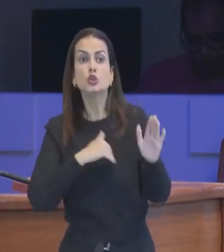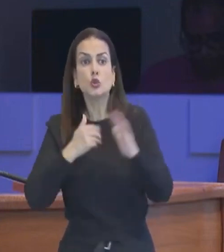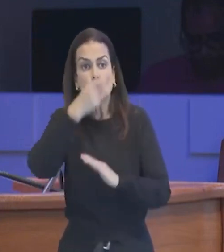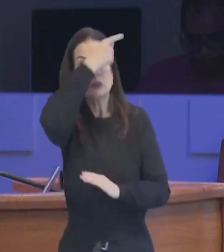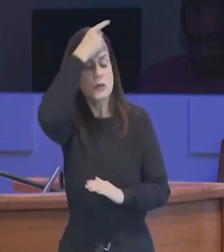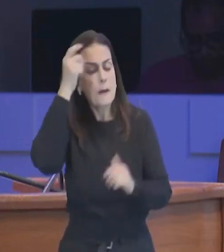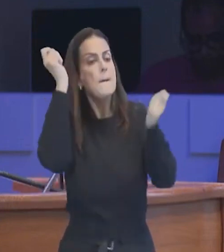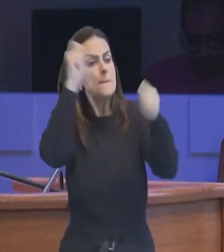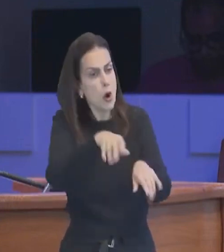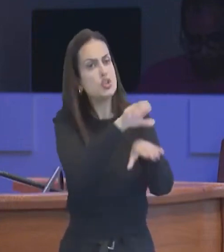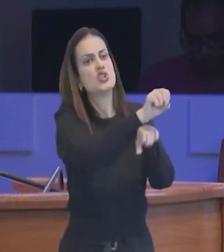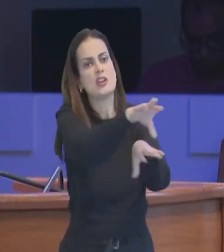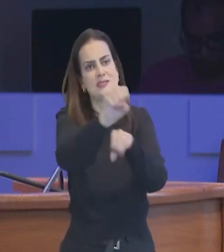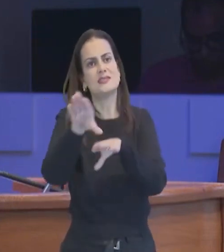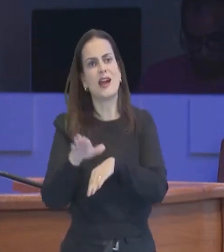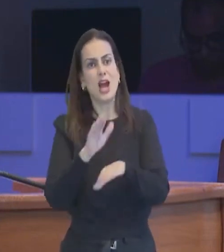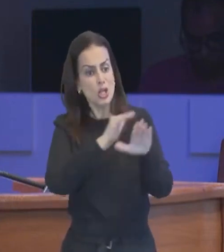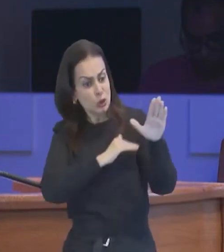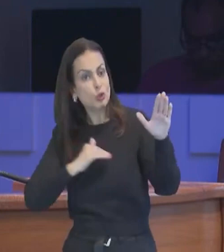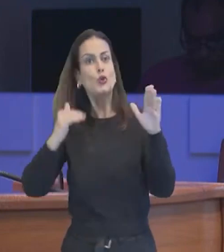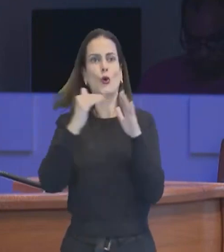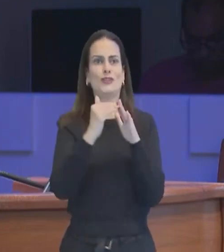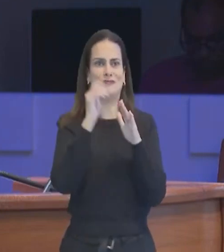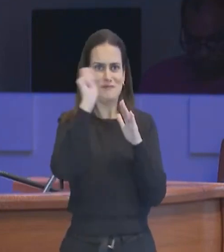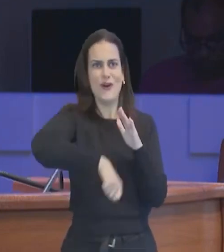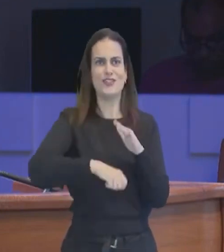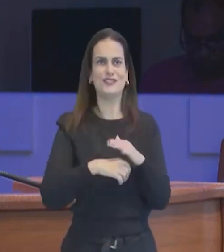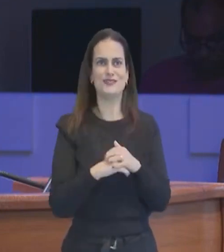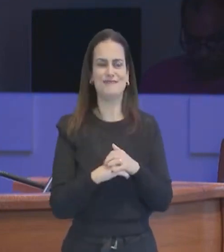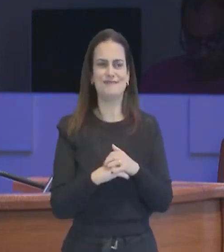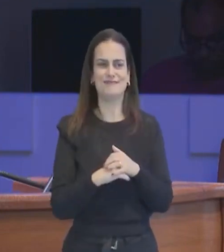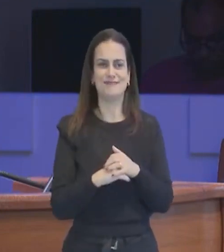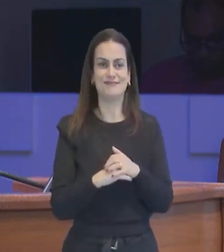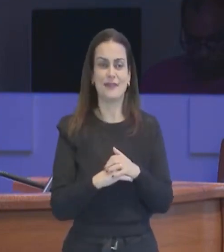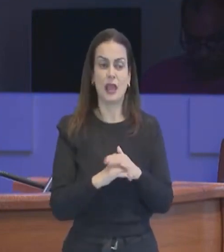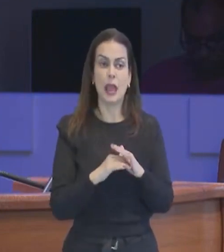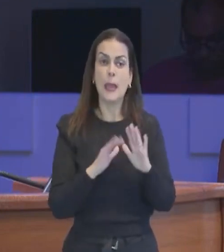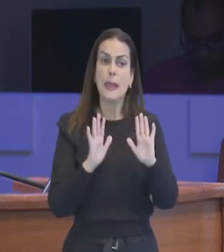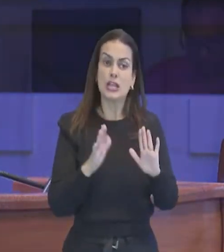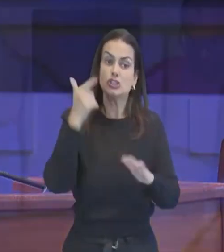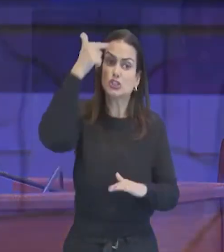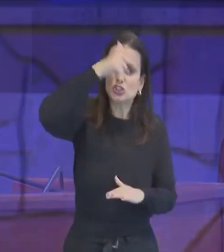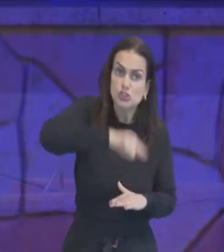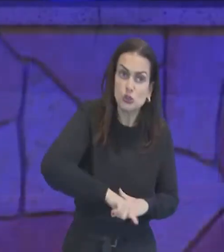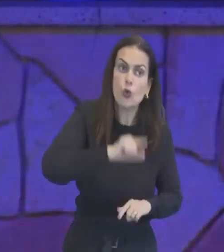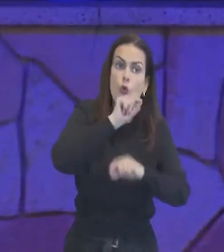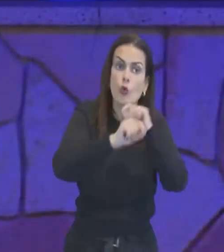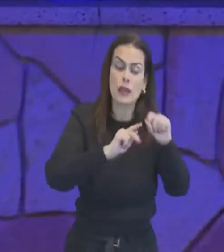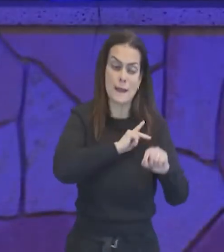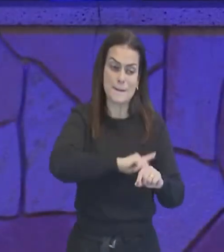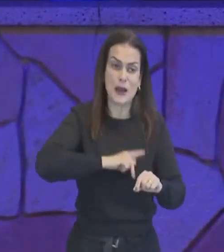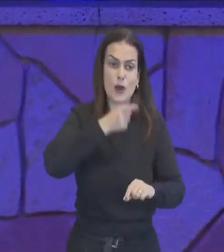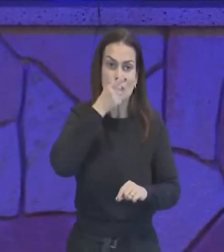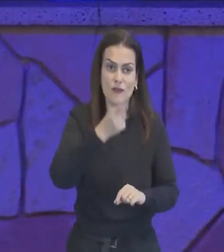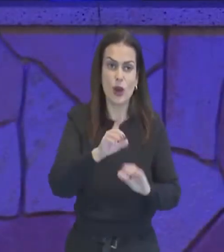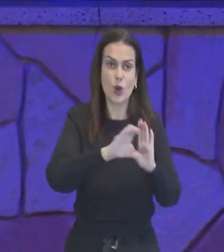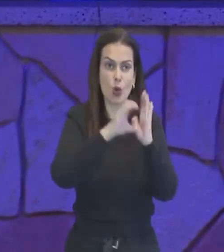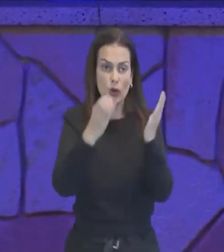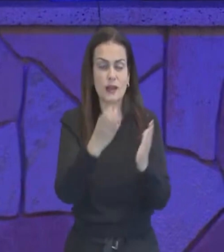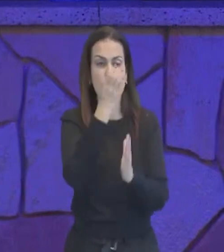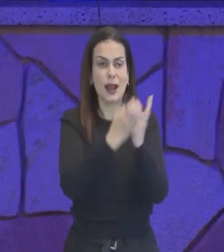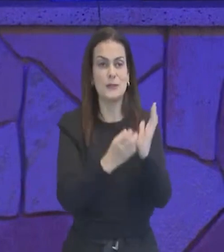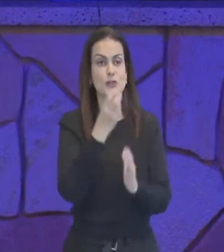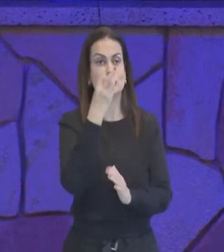ensinar, todos em tese, poderiam instruir, e aí novamente, aquilo que Paulo fala, em Colossenses 3, 16, com